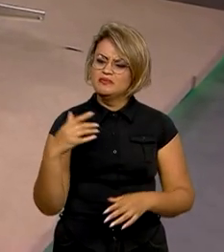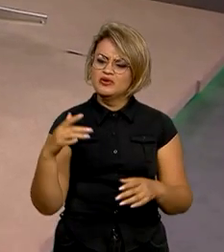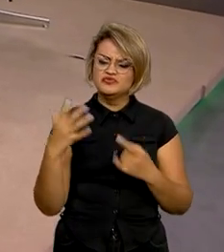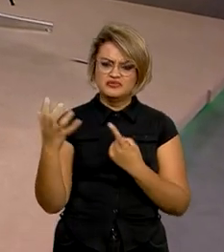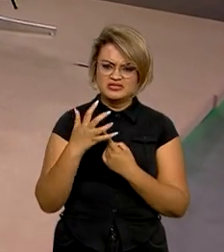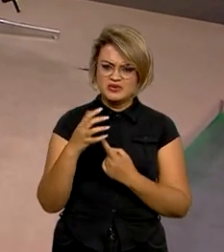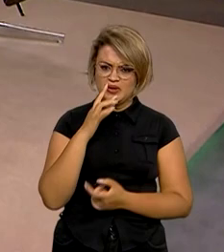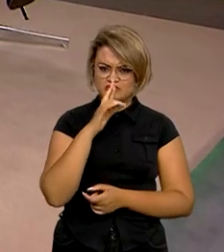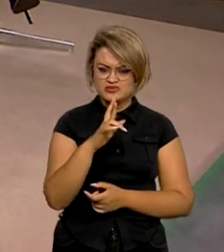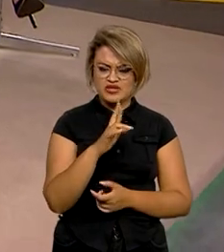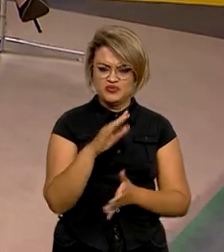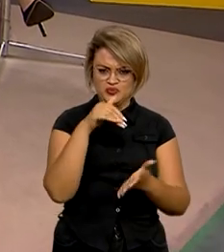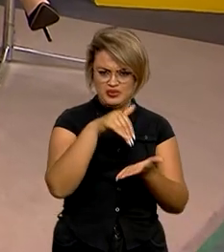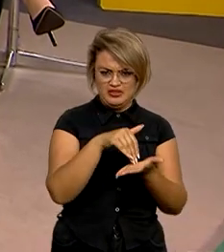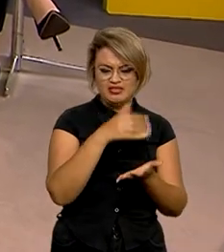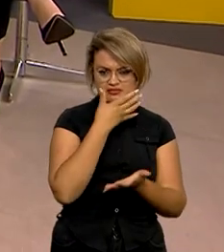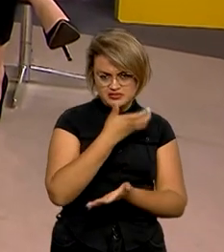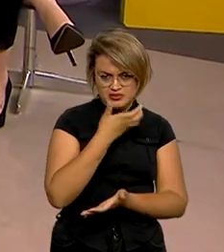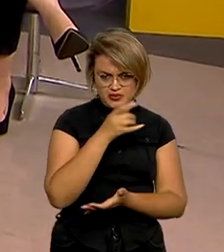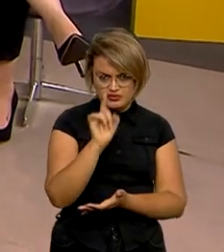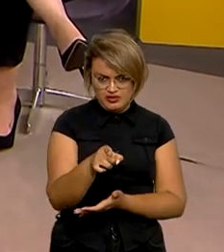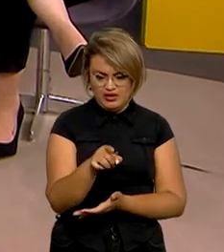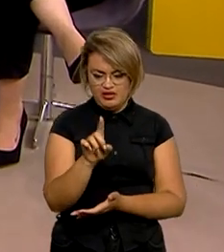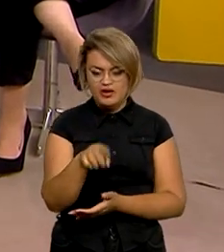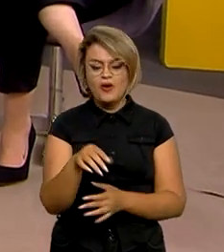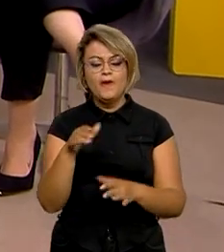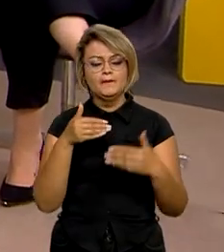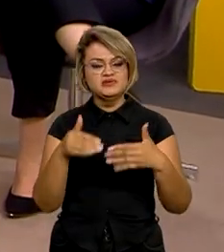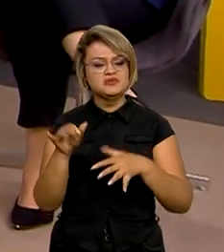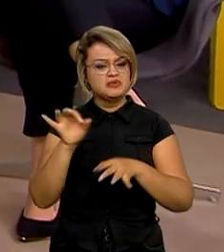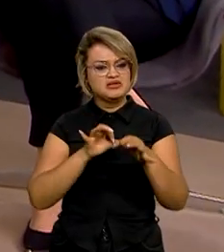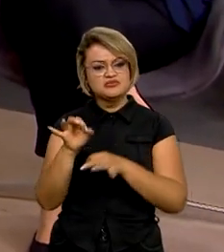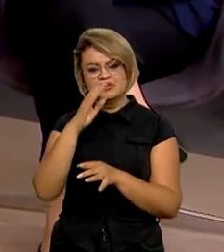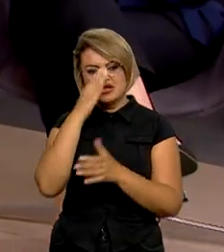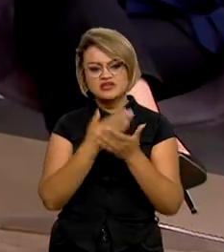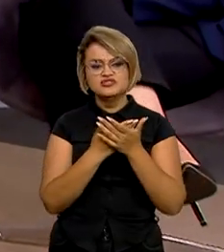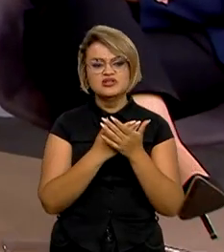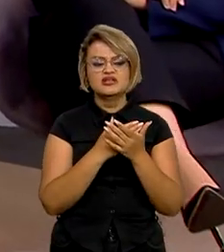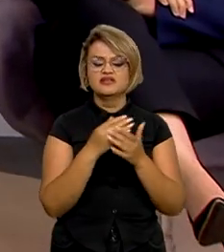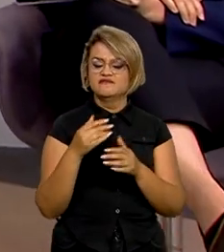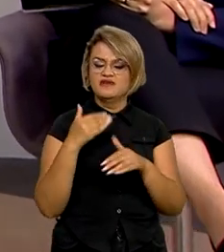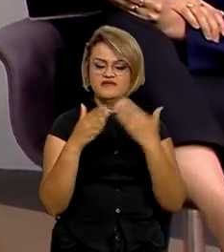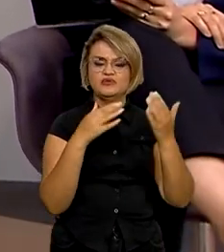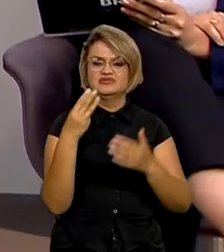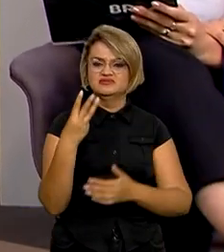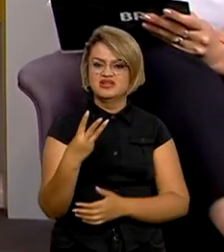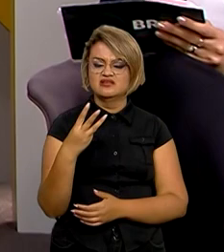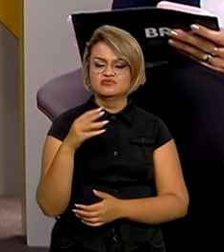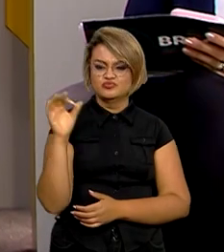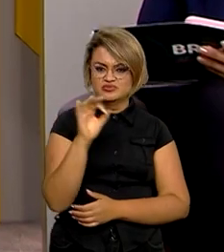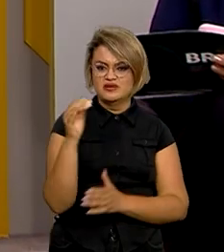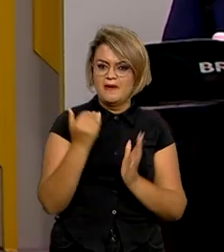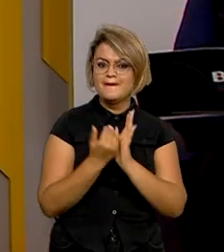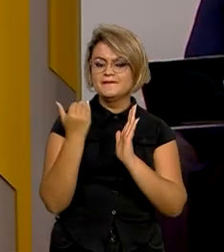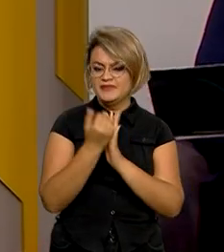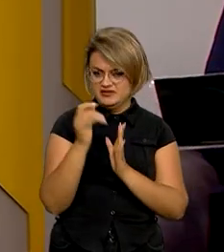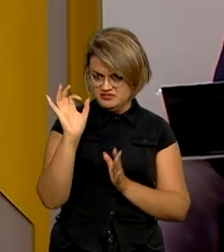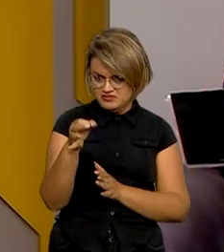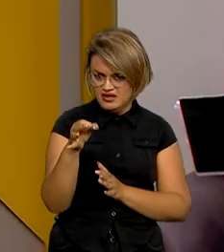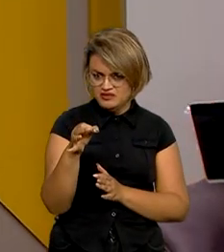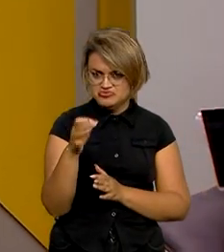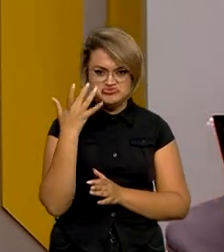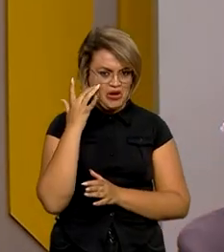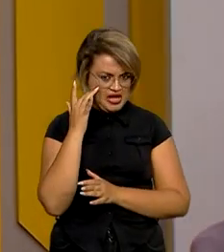resultados do fim do ano, né? O Ministério do Planejamento já projeta um crescimento de 3% para 2023. O senhor